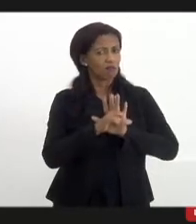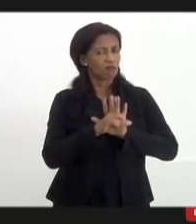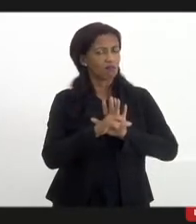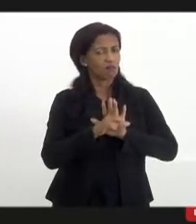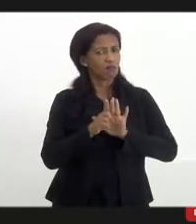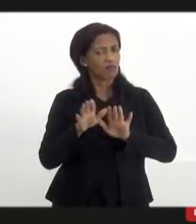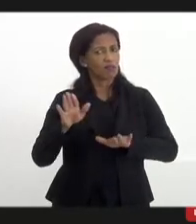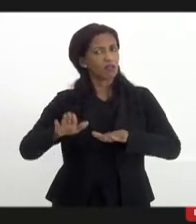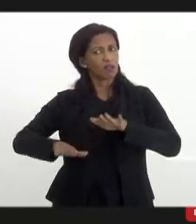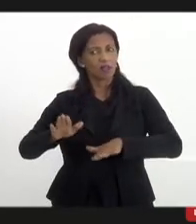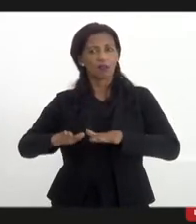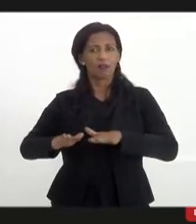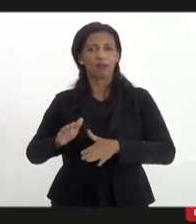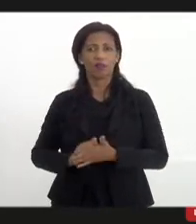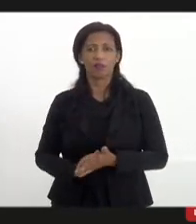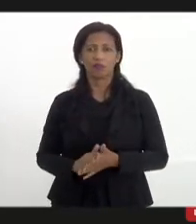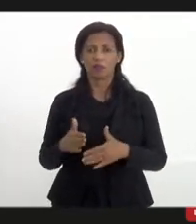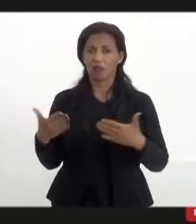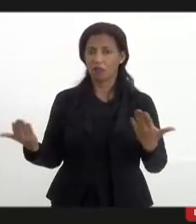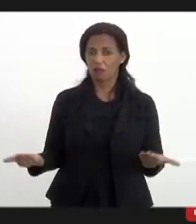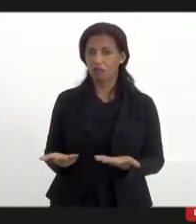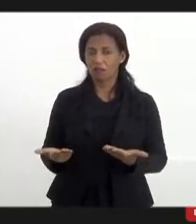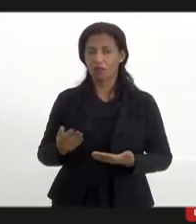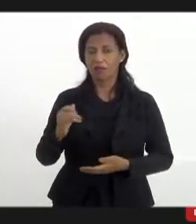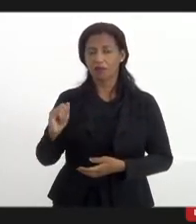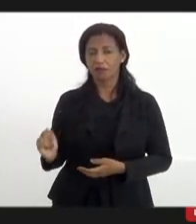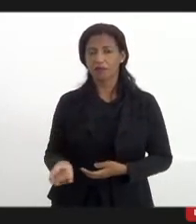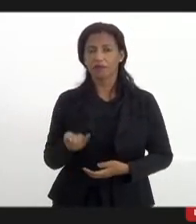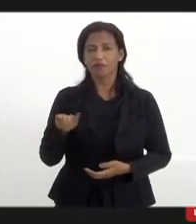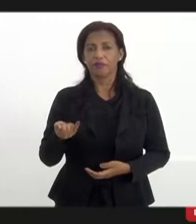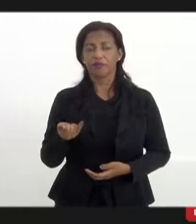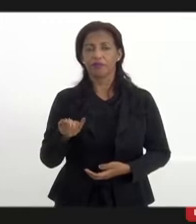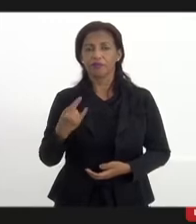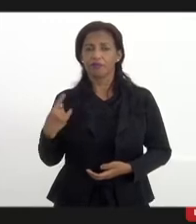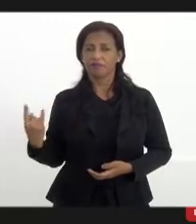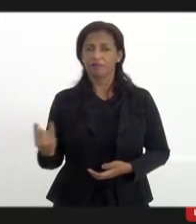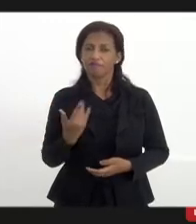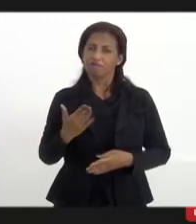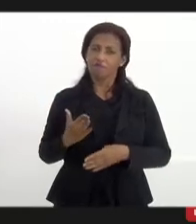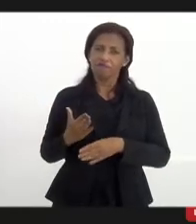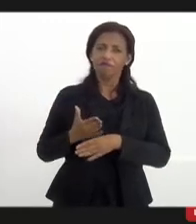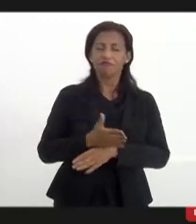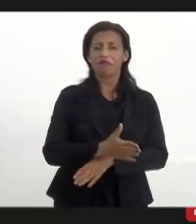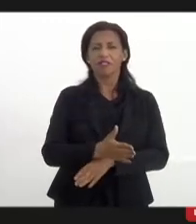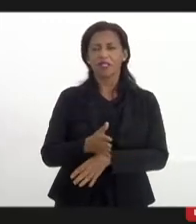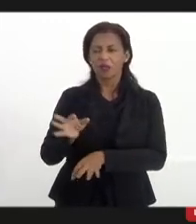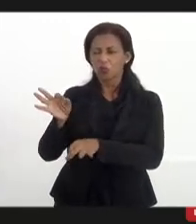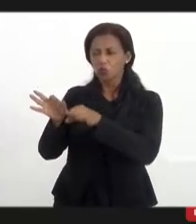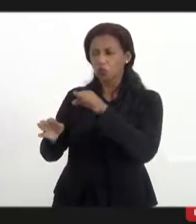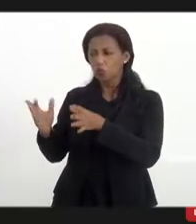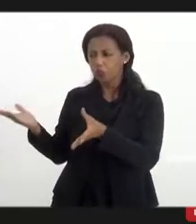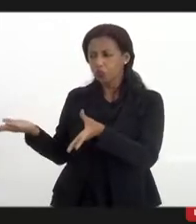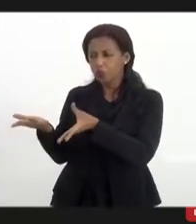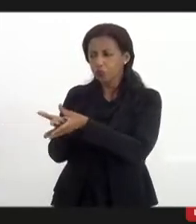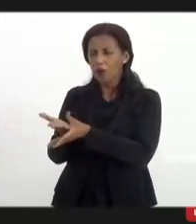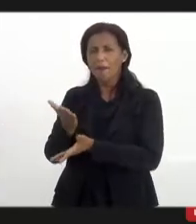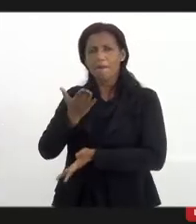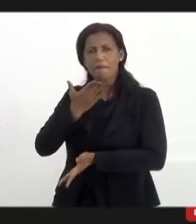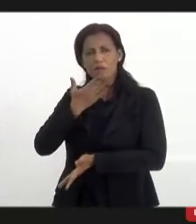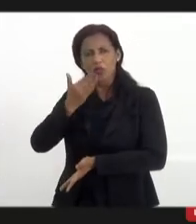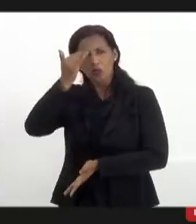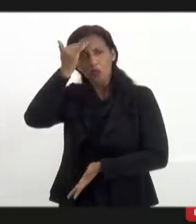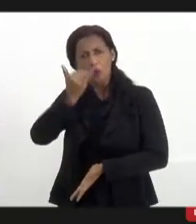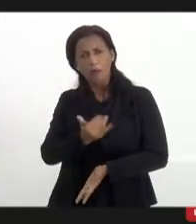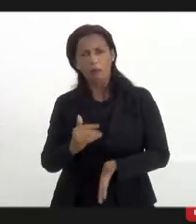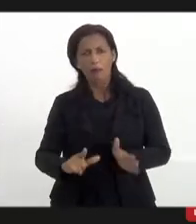talvez fosse agora a oportunidade da gente entrar no judiciário pedindo o cumprimento